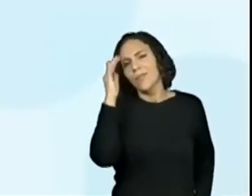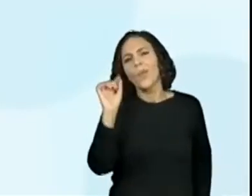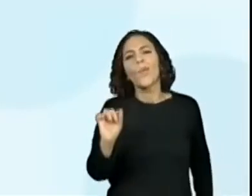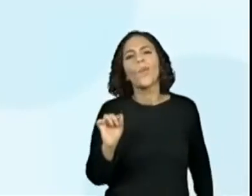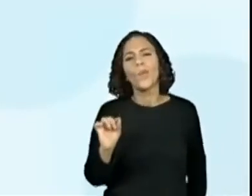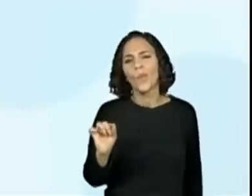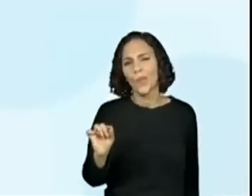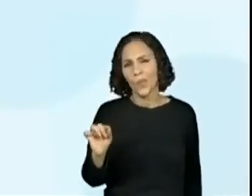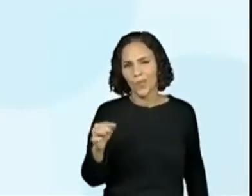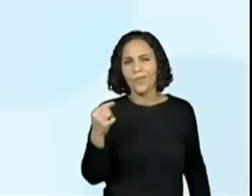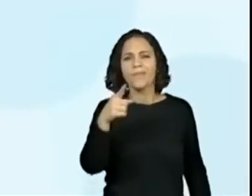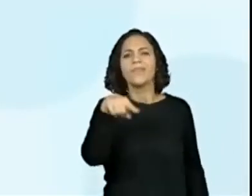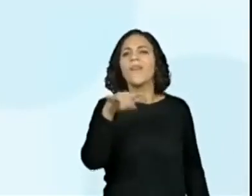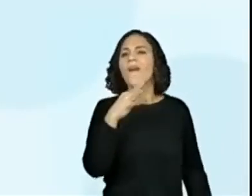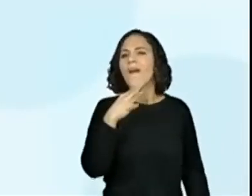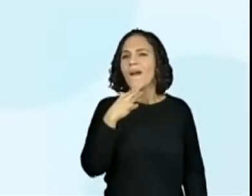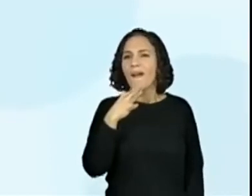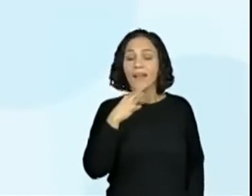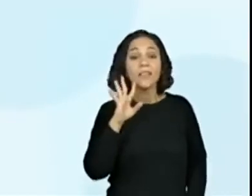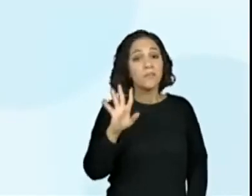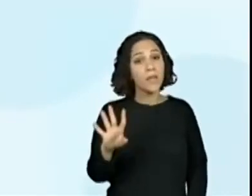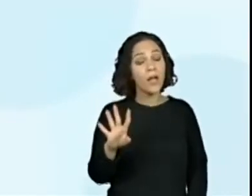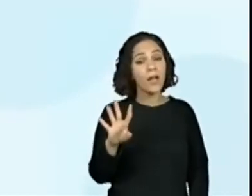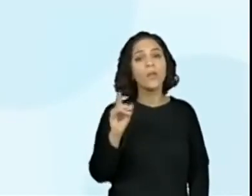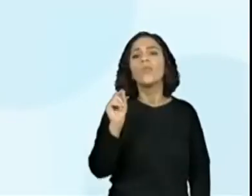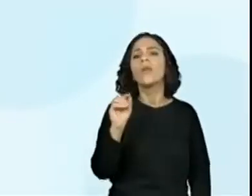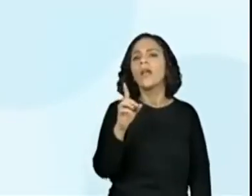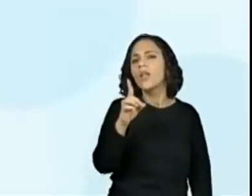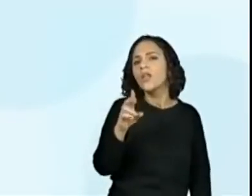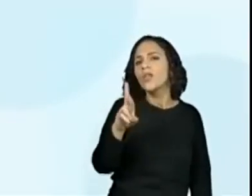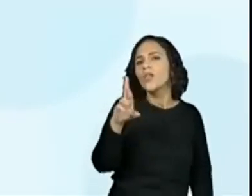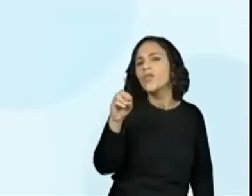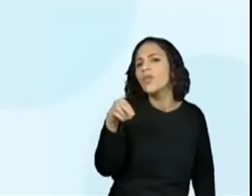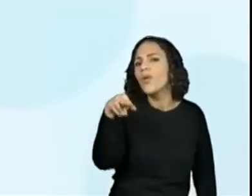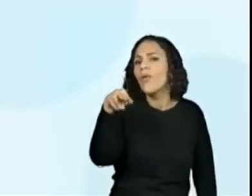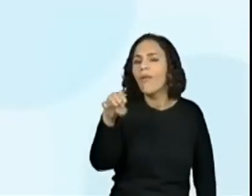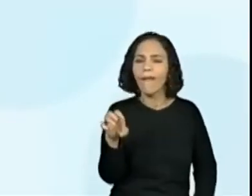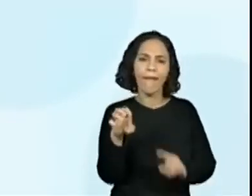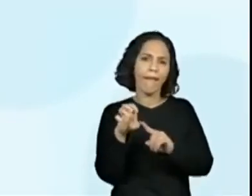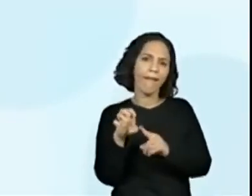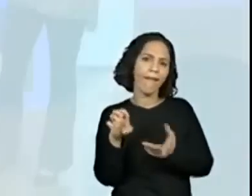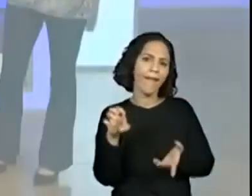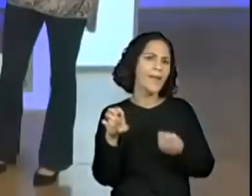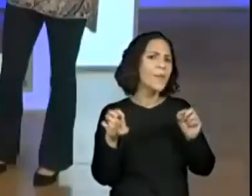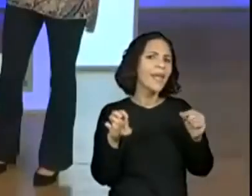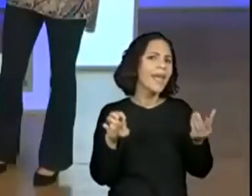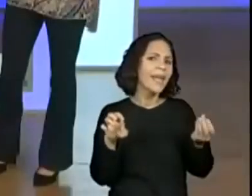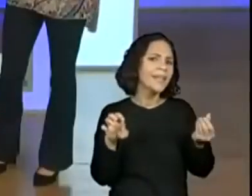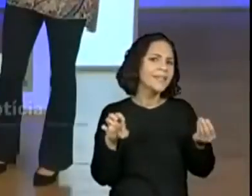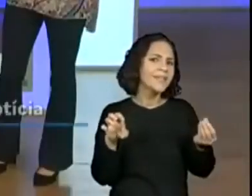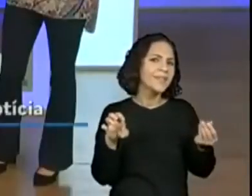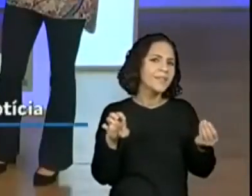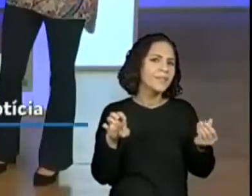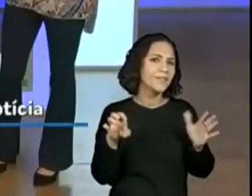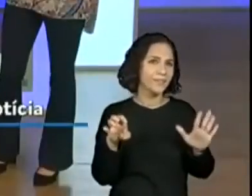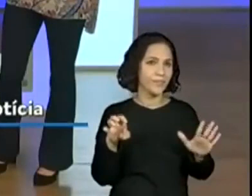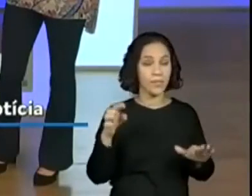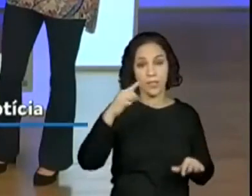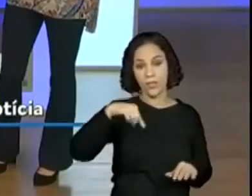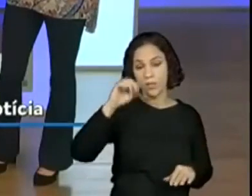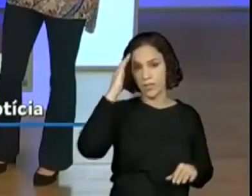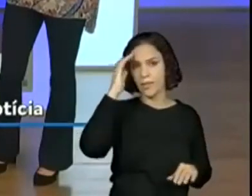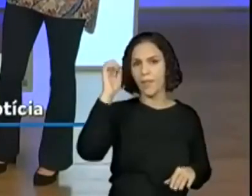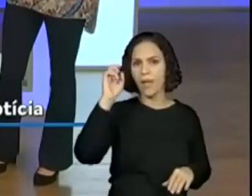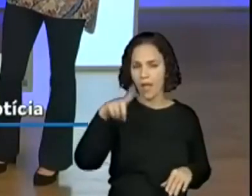não é? Só de falar. Mas eles vão colocar ali para a gente o que é um drone. É. Para a gente ficar... Coloca aí, coloca Mas o que é um drone? Nós sabemos que é um